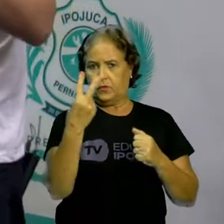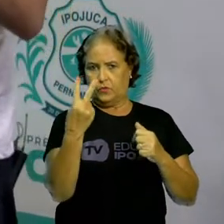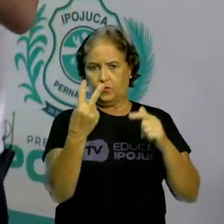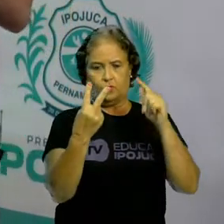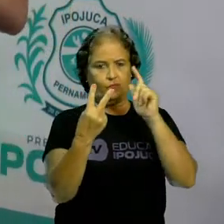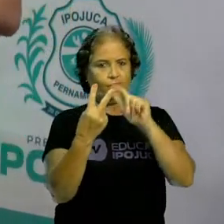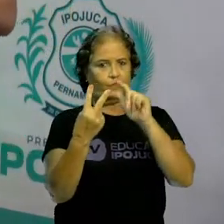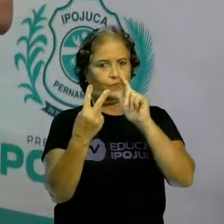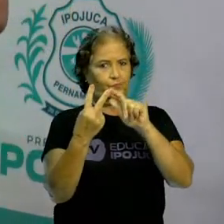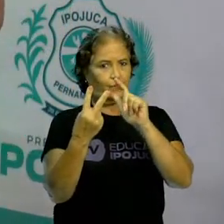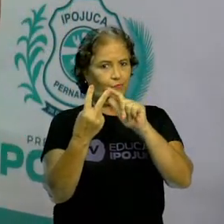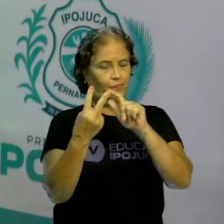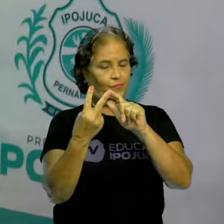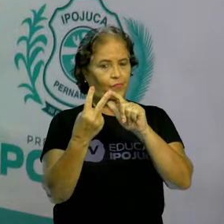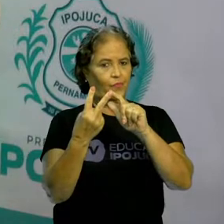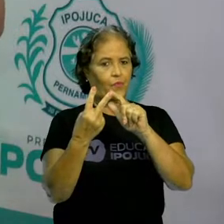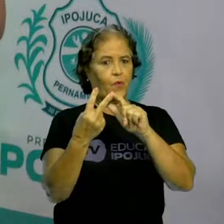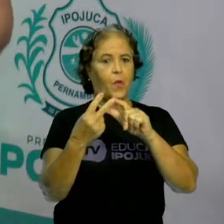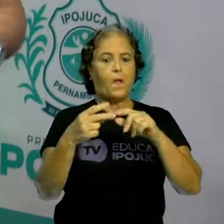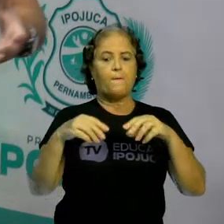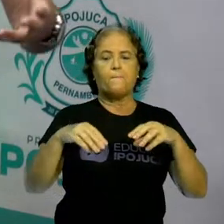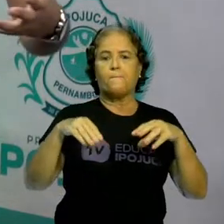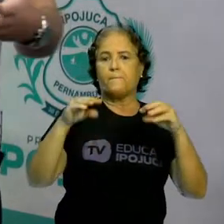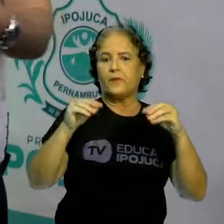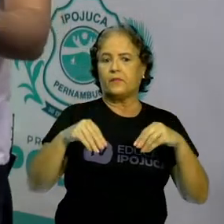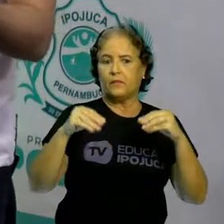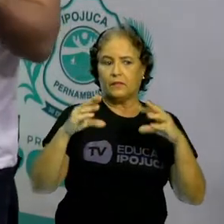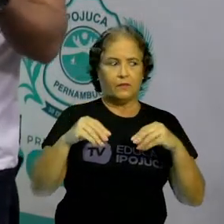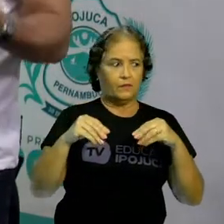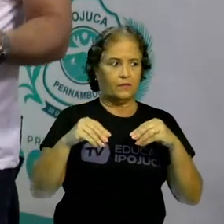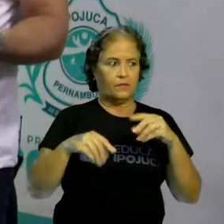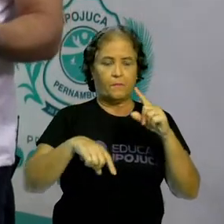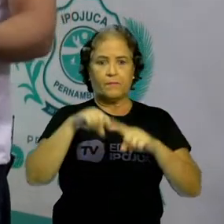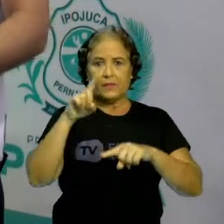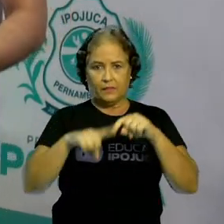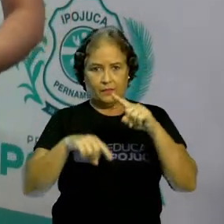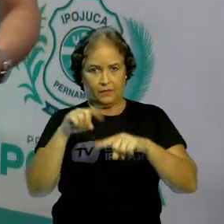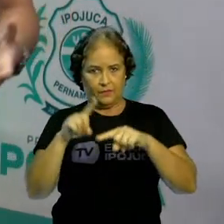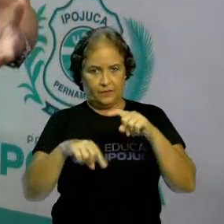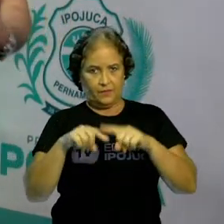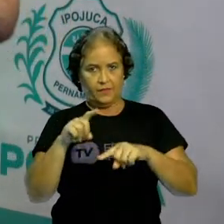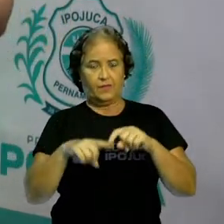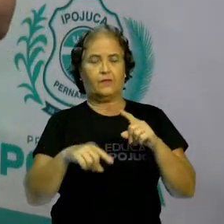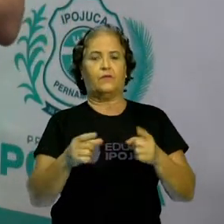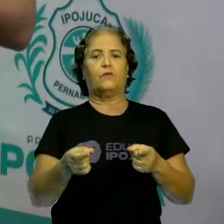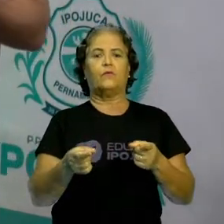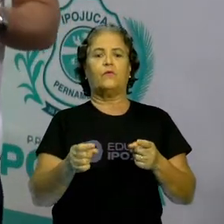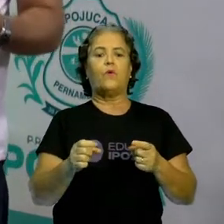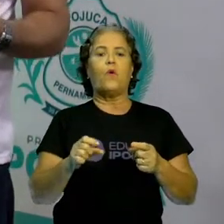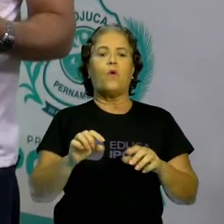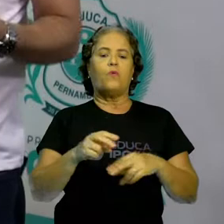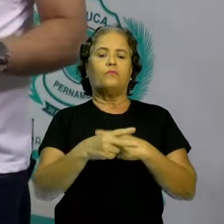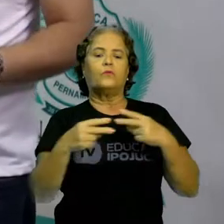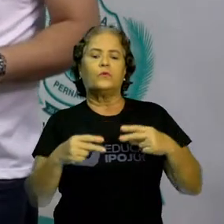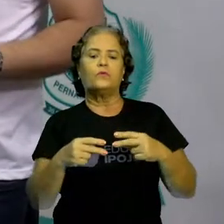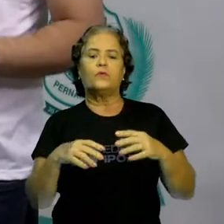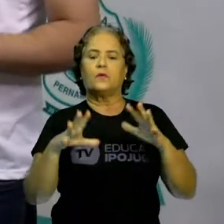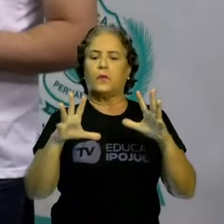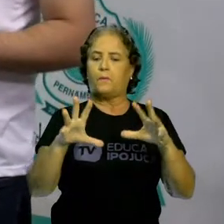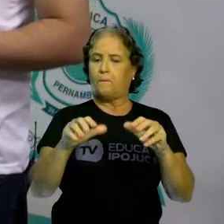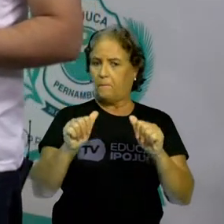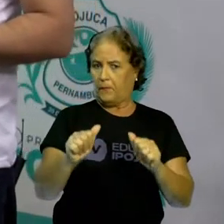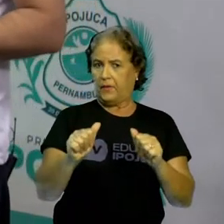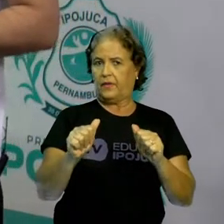material, ou seja, ele pode ser um patrimônio físico, alguma coisa que você pode pegar, tá?